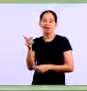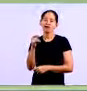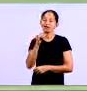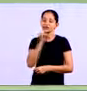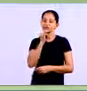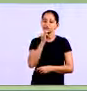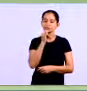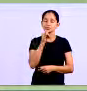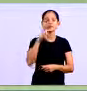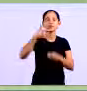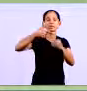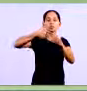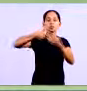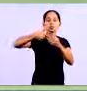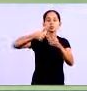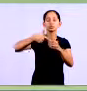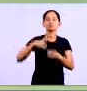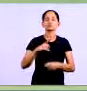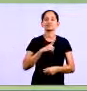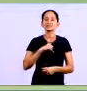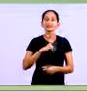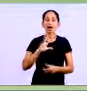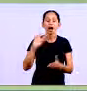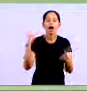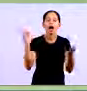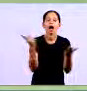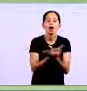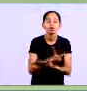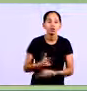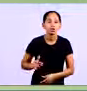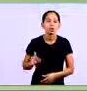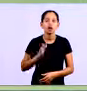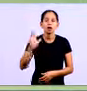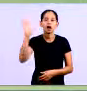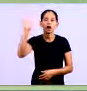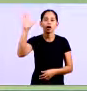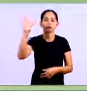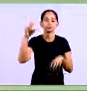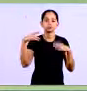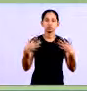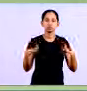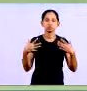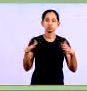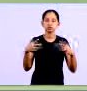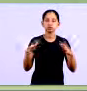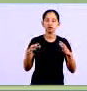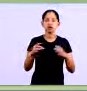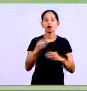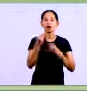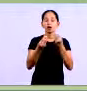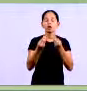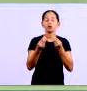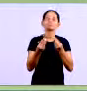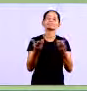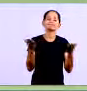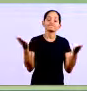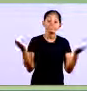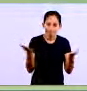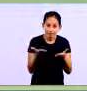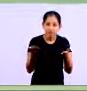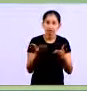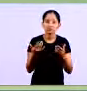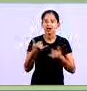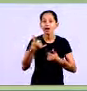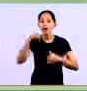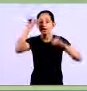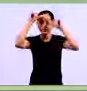exemplo com quem trabalha combustível surge a notícia de que combustível vai subir todo mundo aumenta os seus estoques porque se subir o estoque ele está tendo um ganho com isso